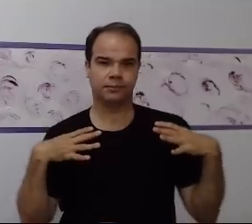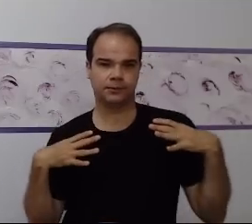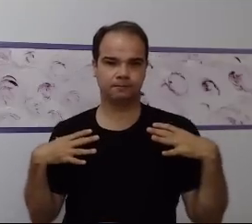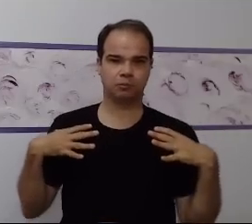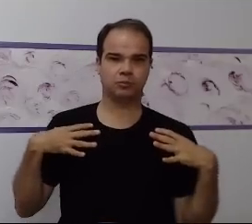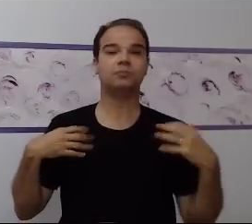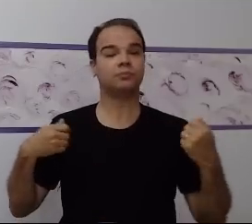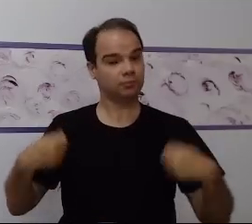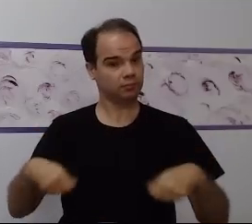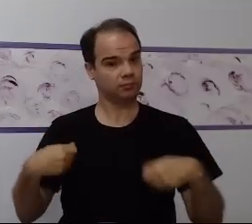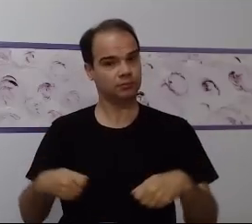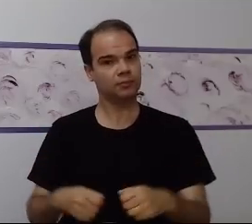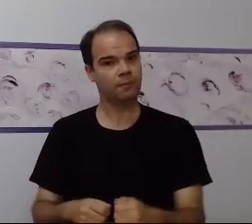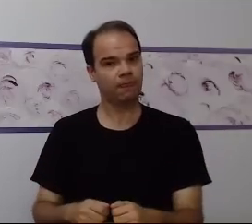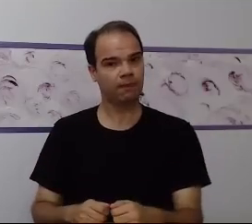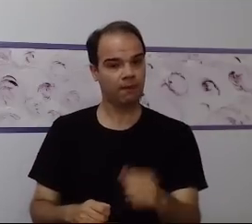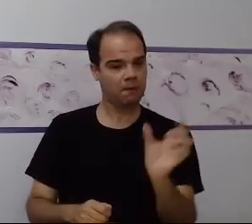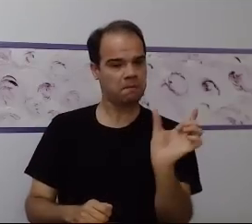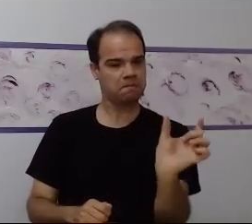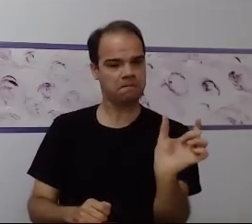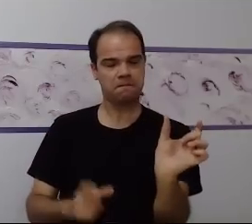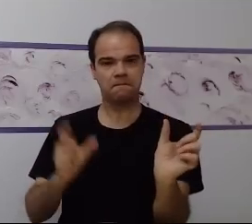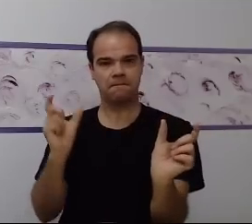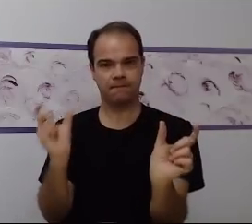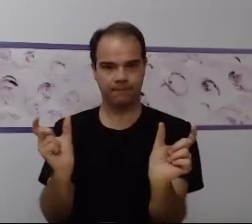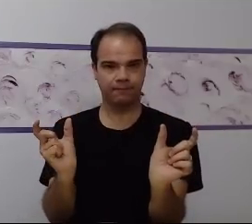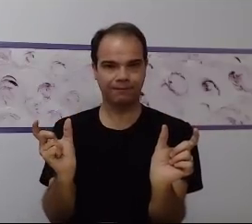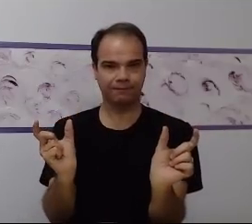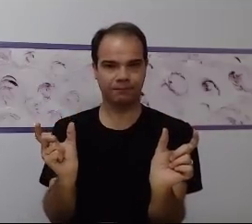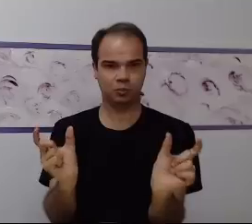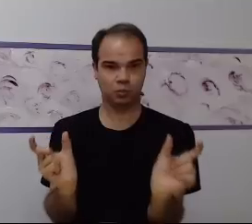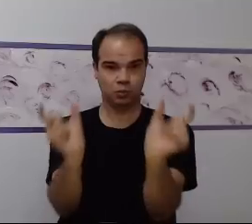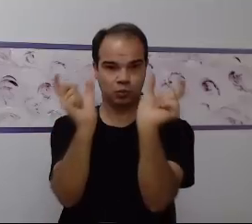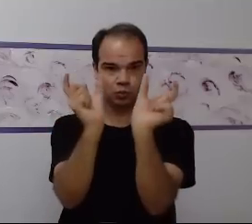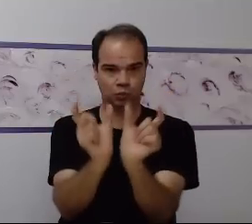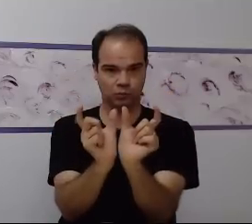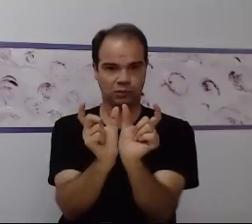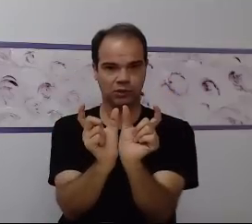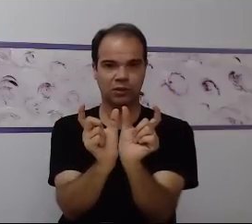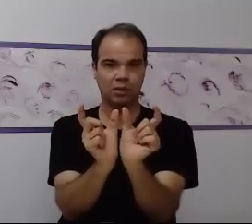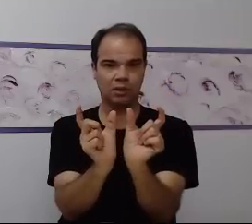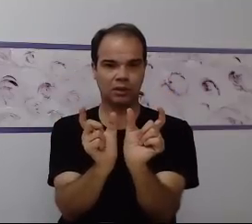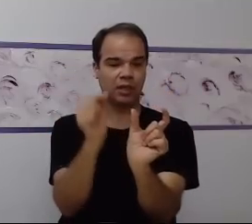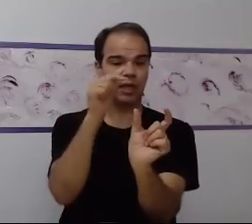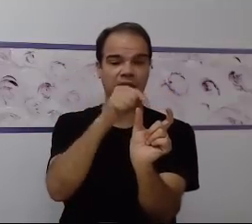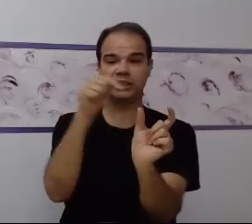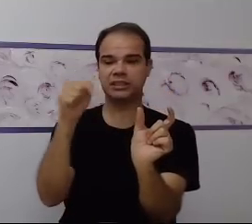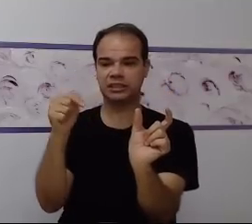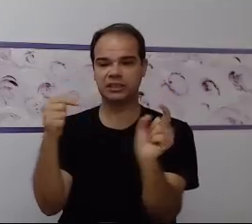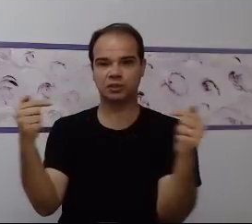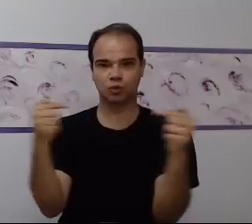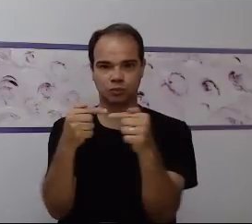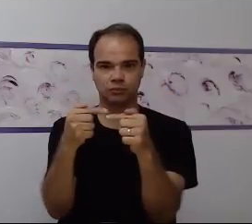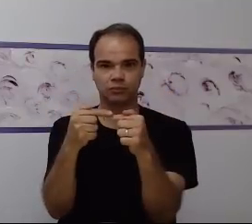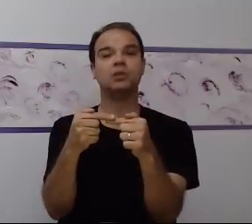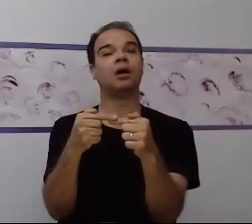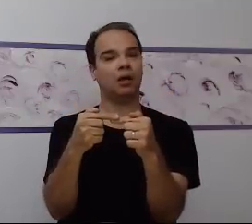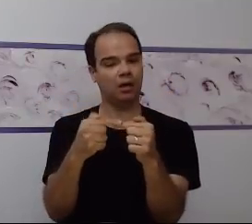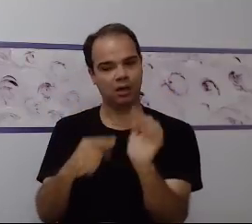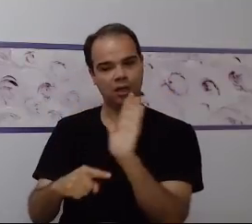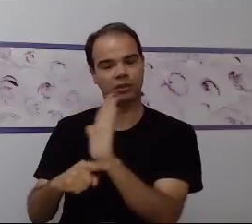essa questão do pareamento, ela vem, inicialmente, favorecer essa base